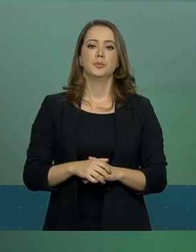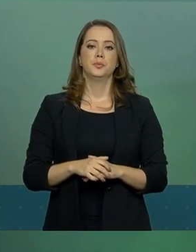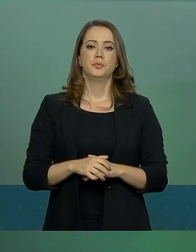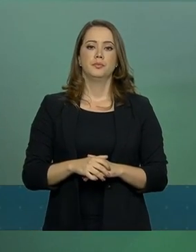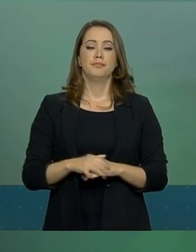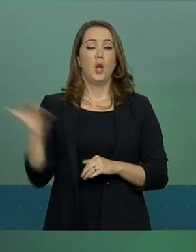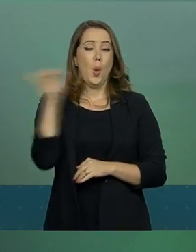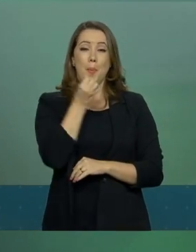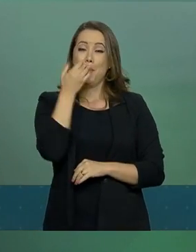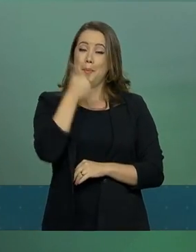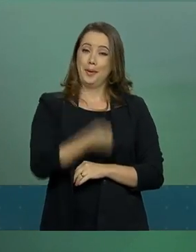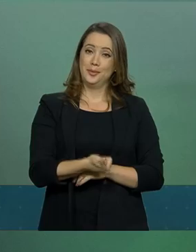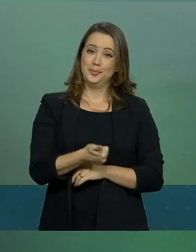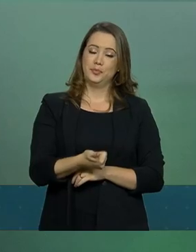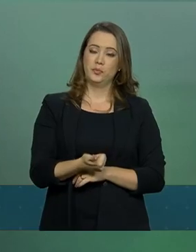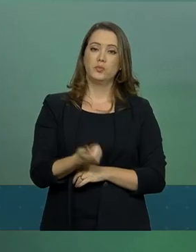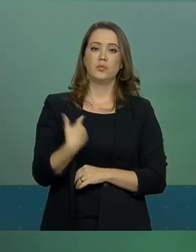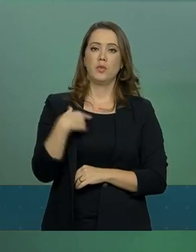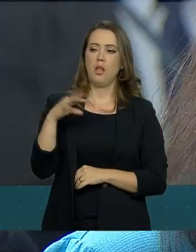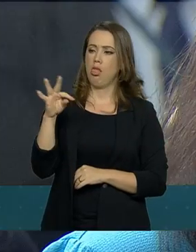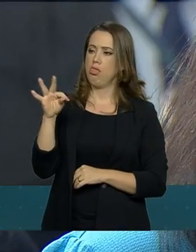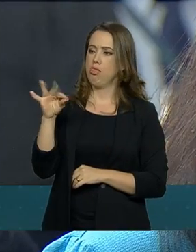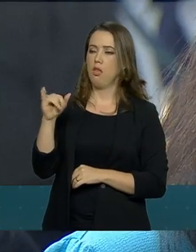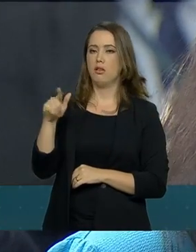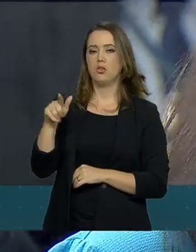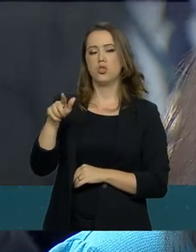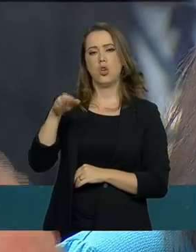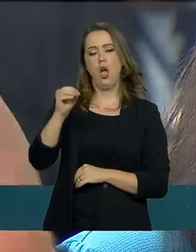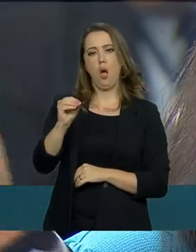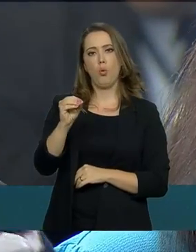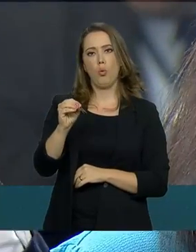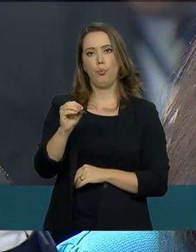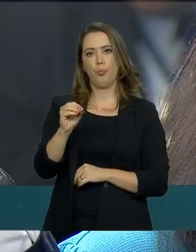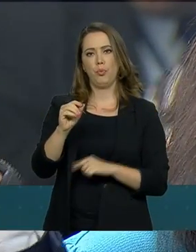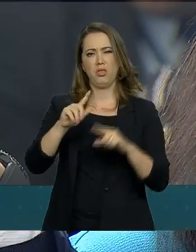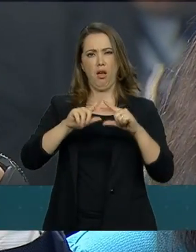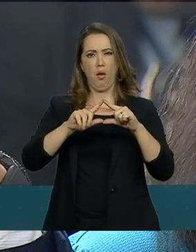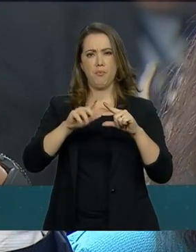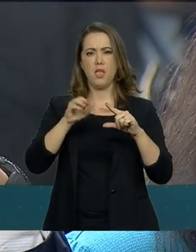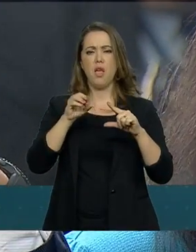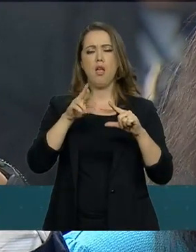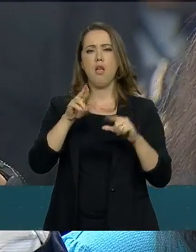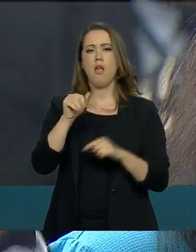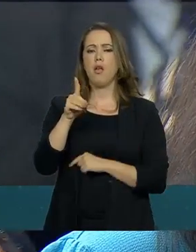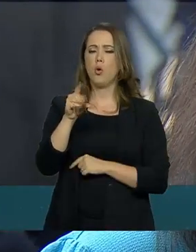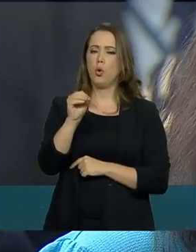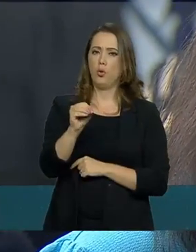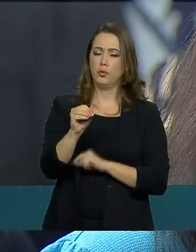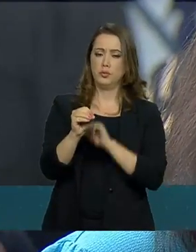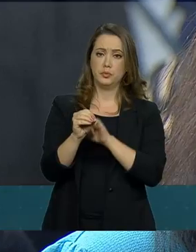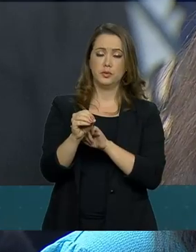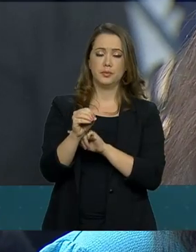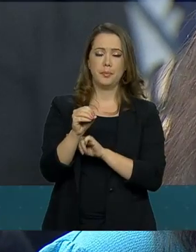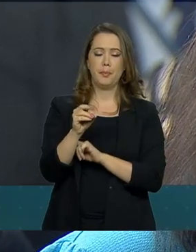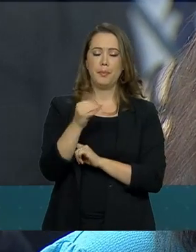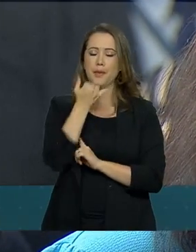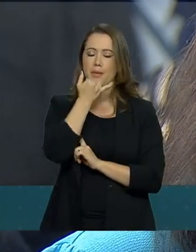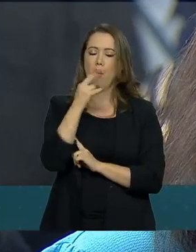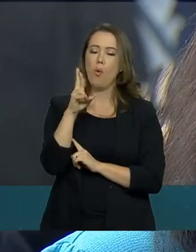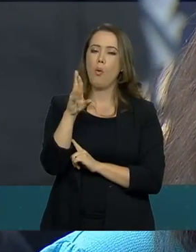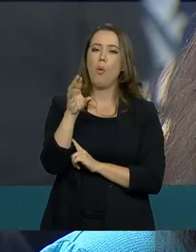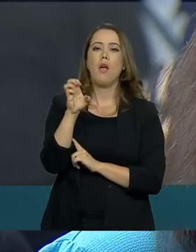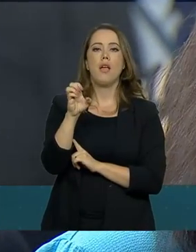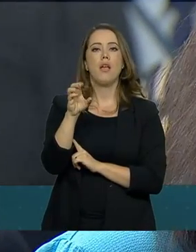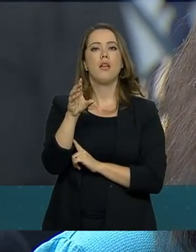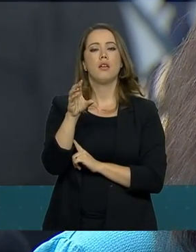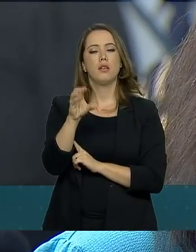Tudo bem, porta-voz? Tudo bom. Tiago Molasco, da Record TV. Eu queria saber o que o presidente comentou mais sobre a